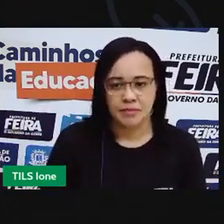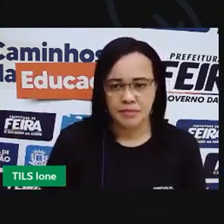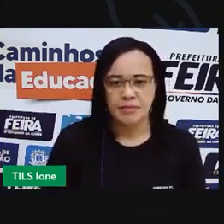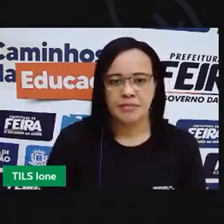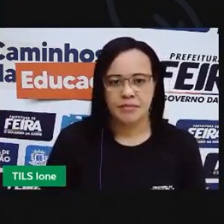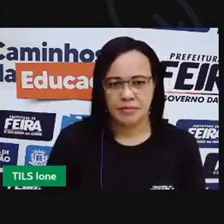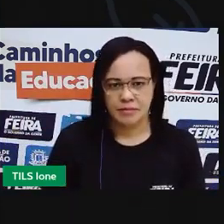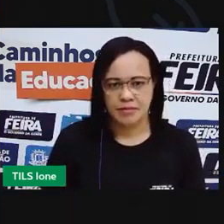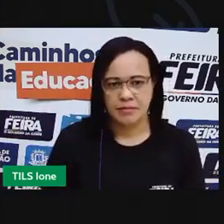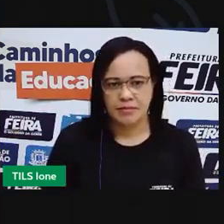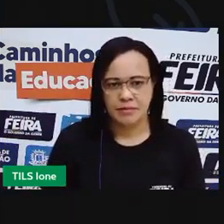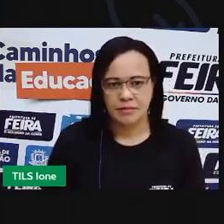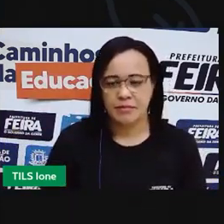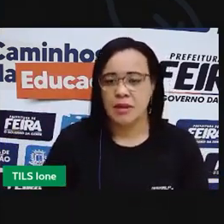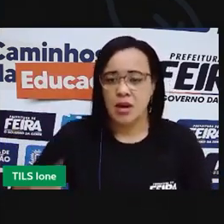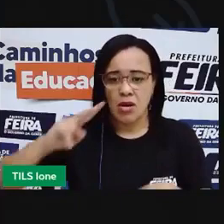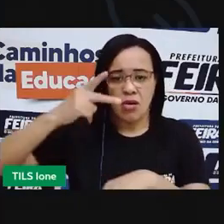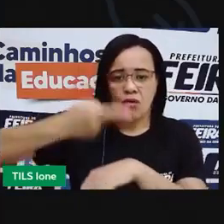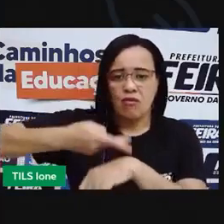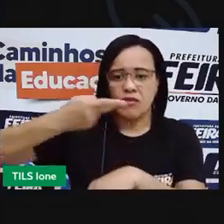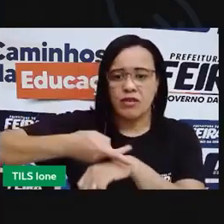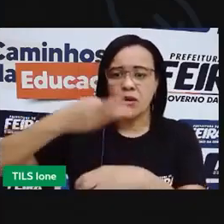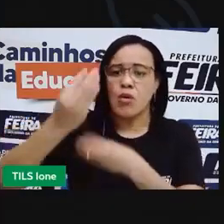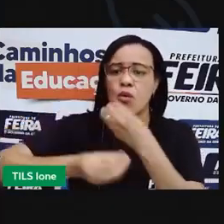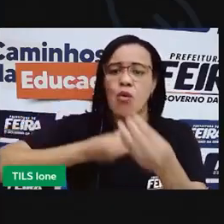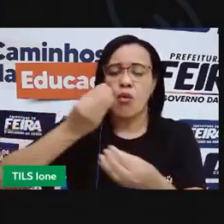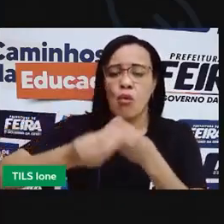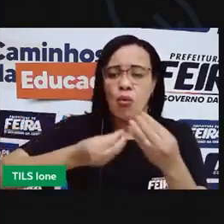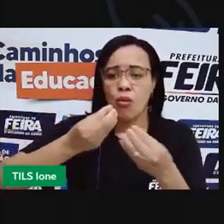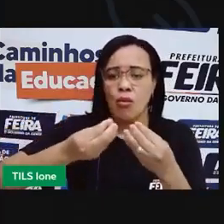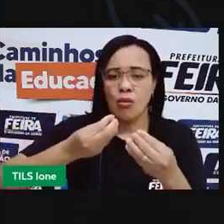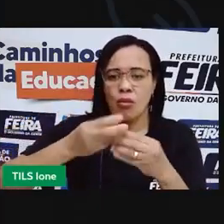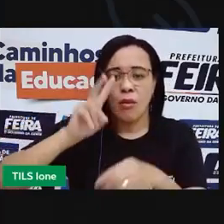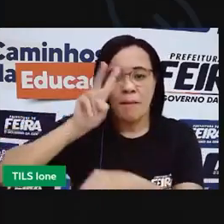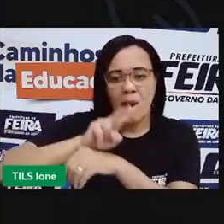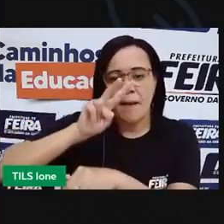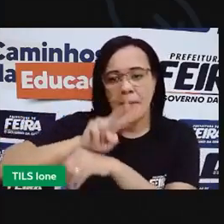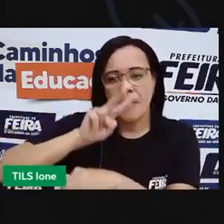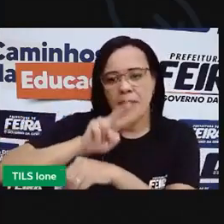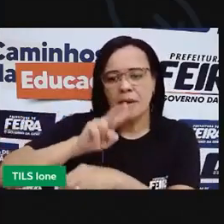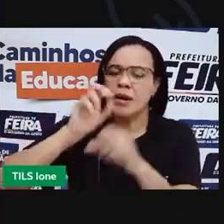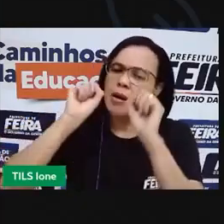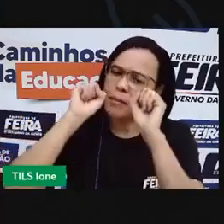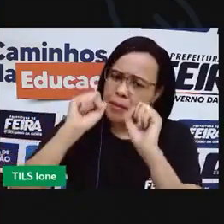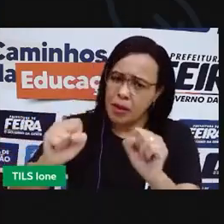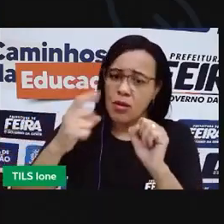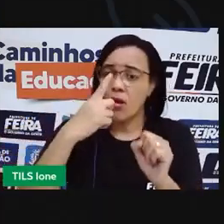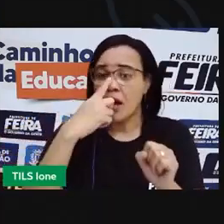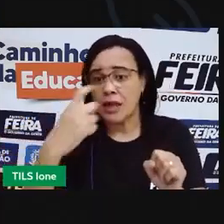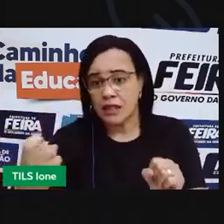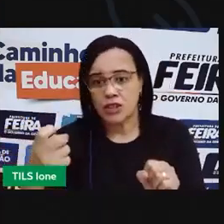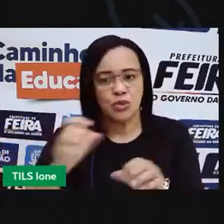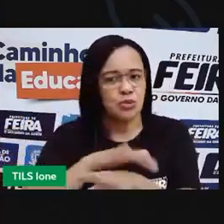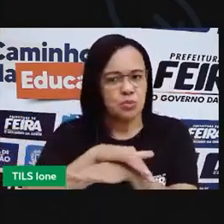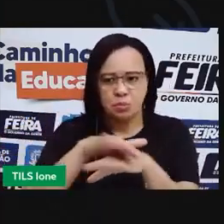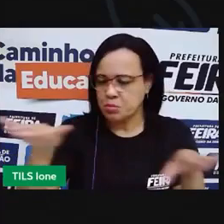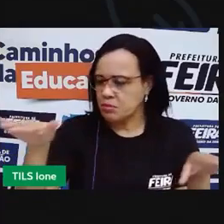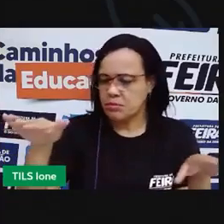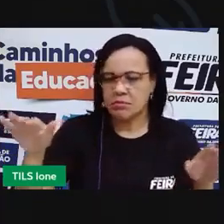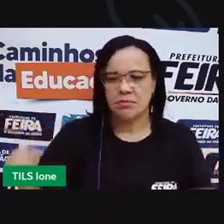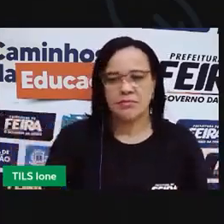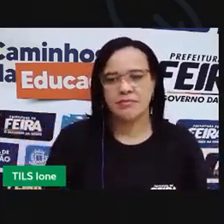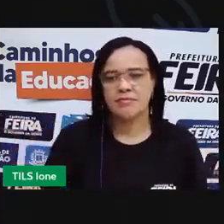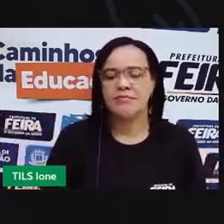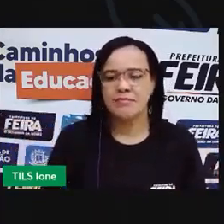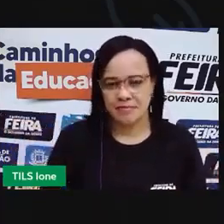o vidro não vai cair agora sim você pode colocar nesse saco saco